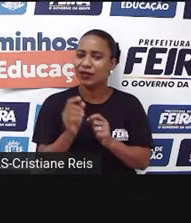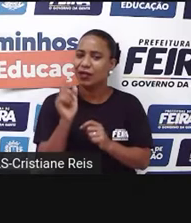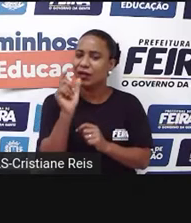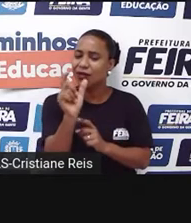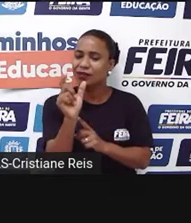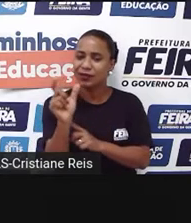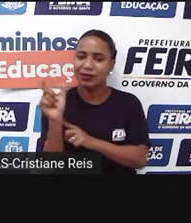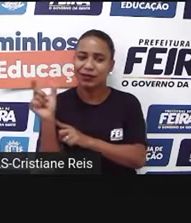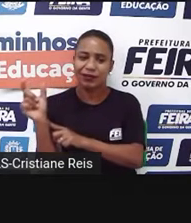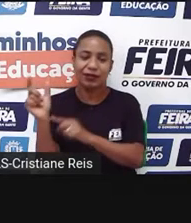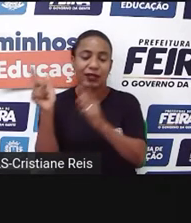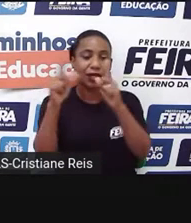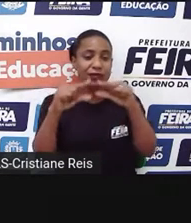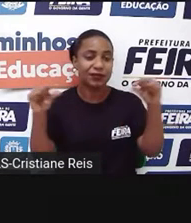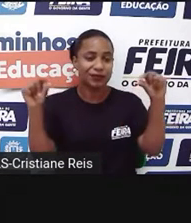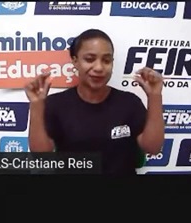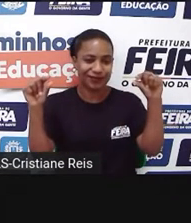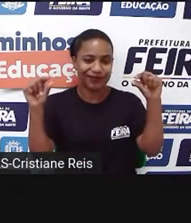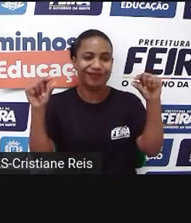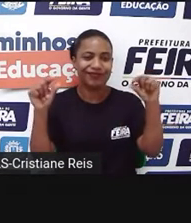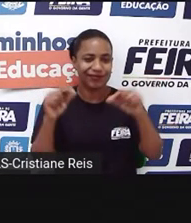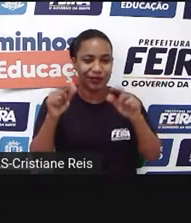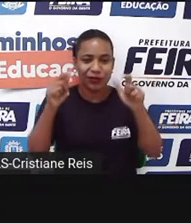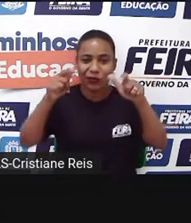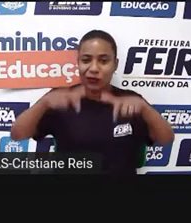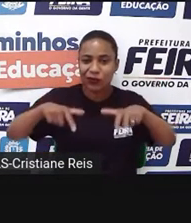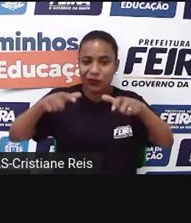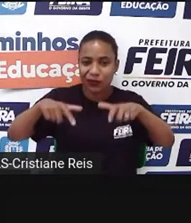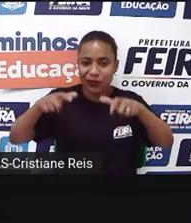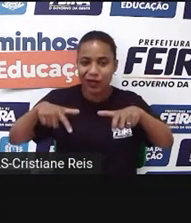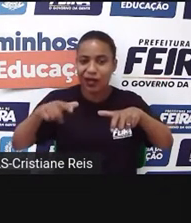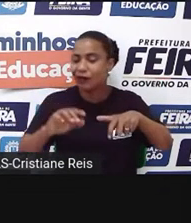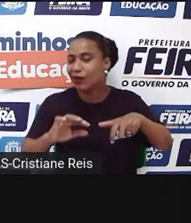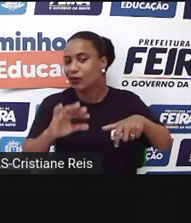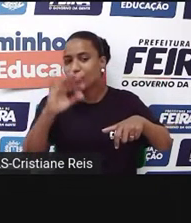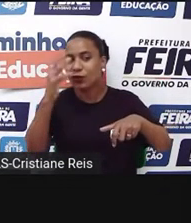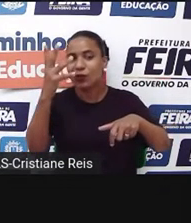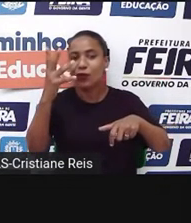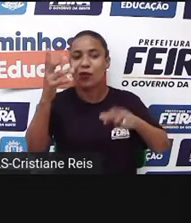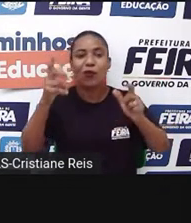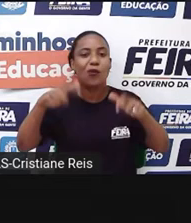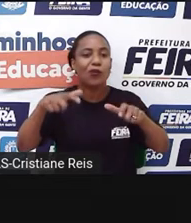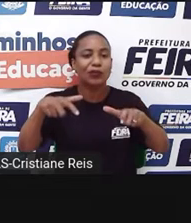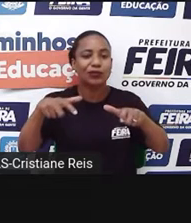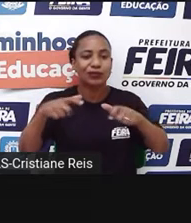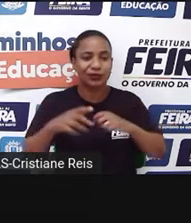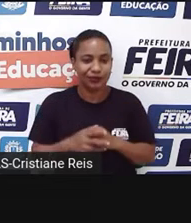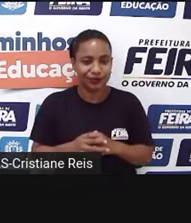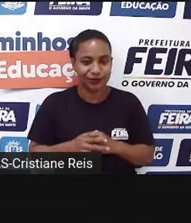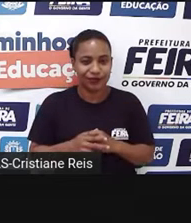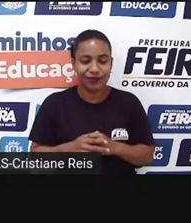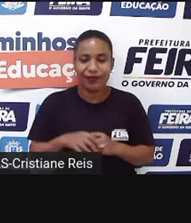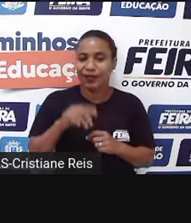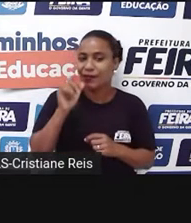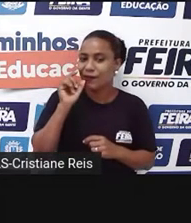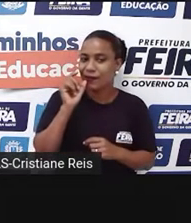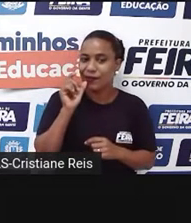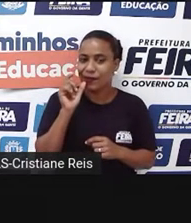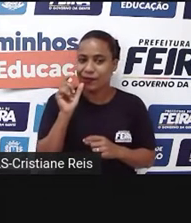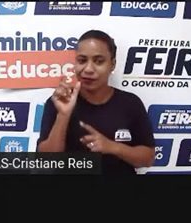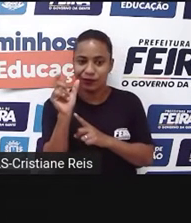são expressões que descrevem o lugar onde a cena vai acontecer. por exemplo, expressão